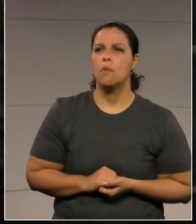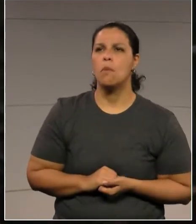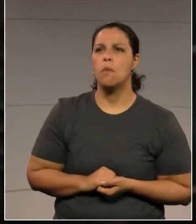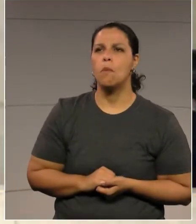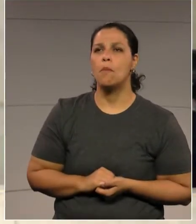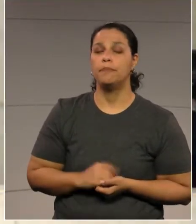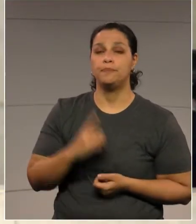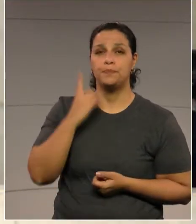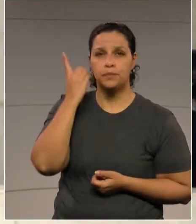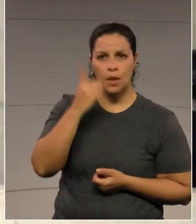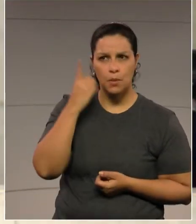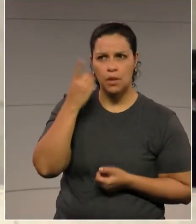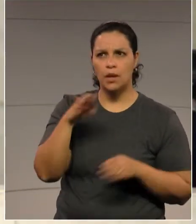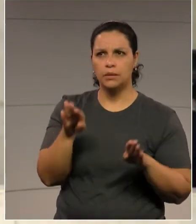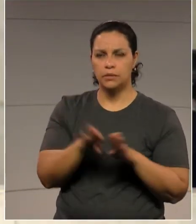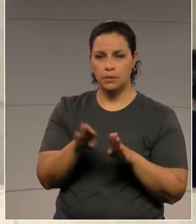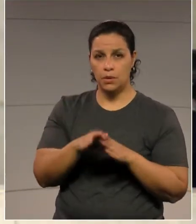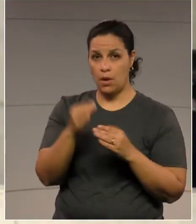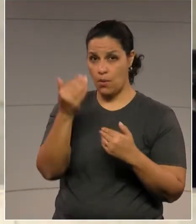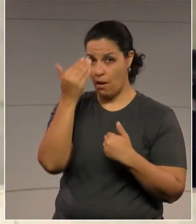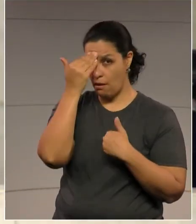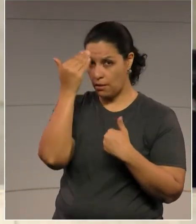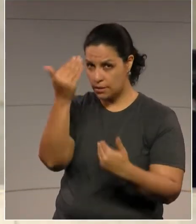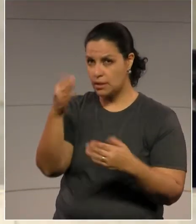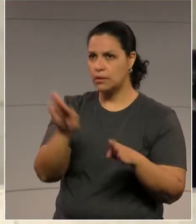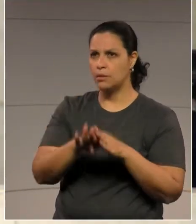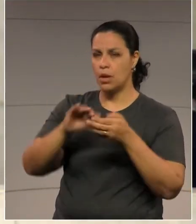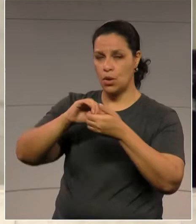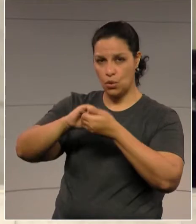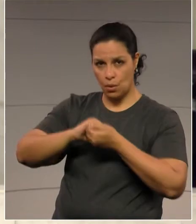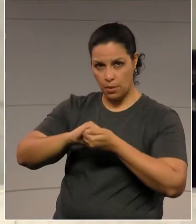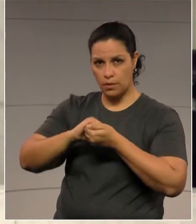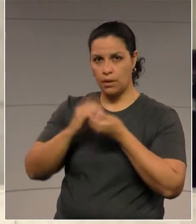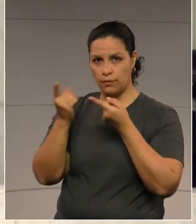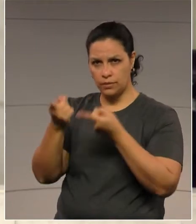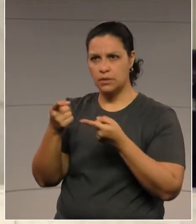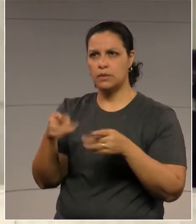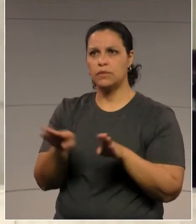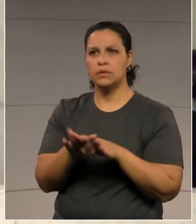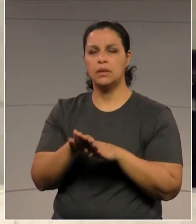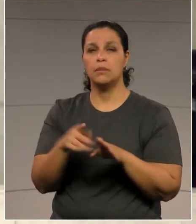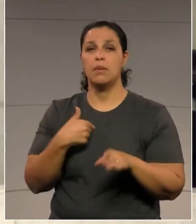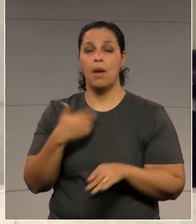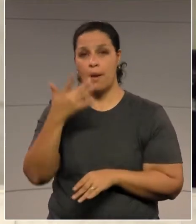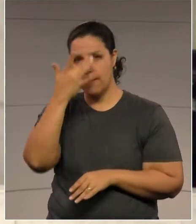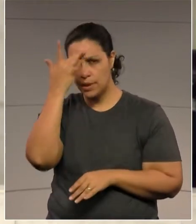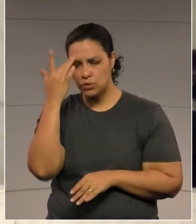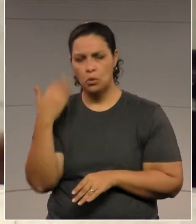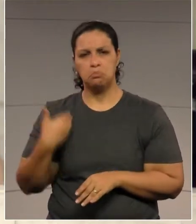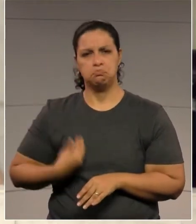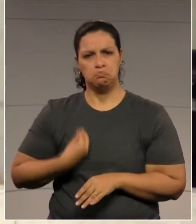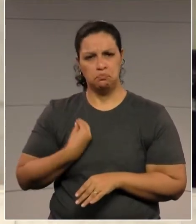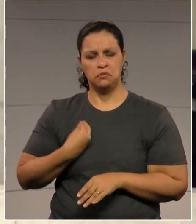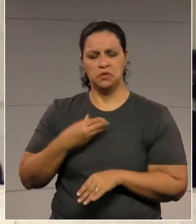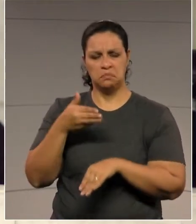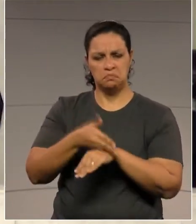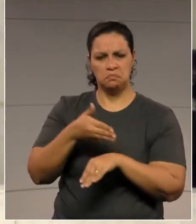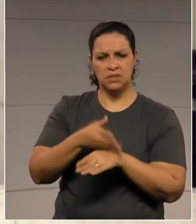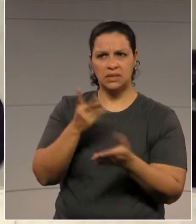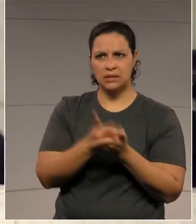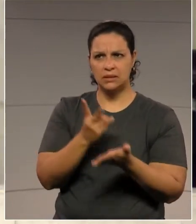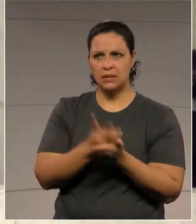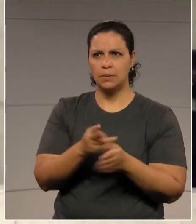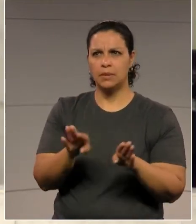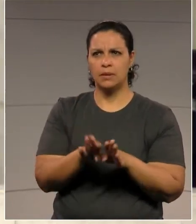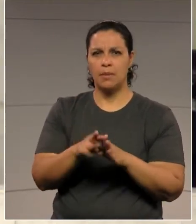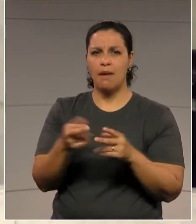Deputado, eu queria, antes de mais nada, queria até agradecer e cumprimentá-lo. Você é uma pessoa muito presente, muito atuante, é o rei